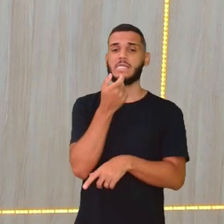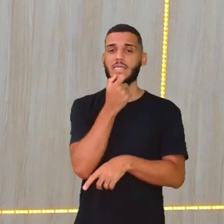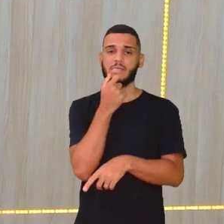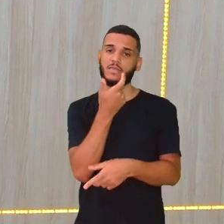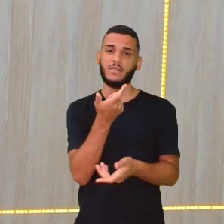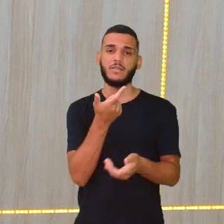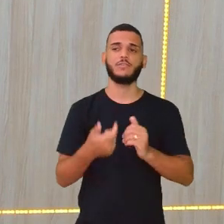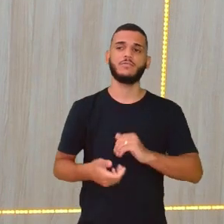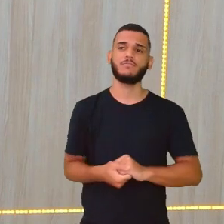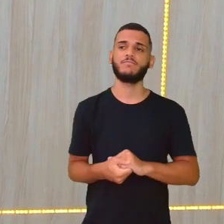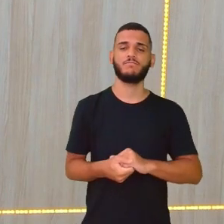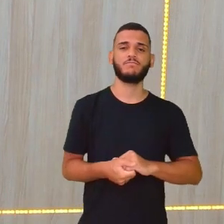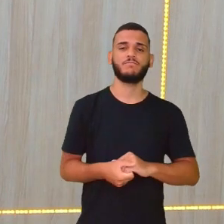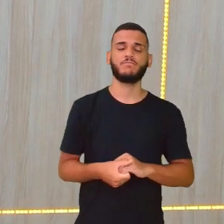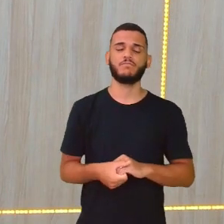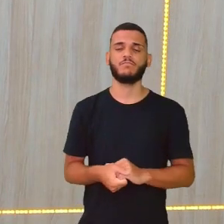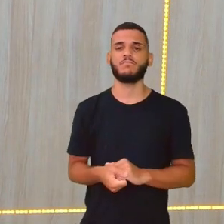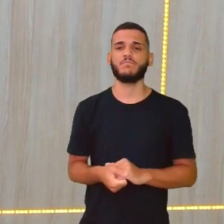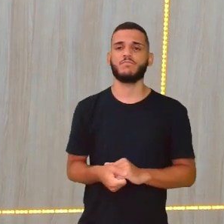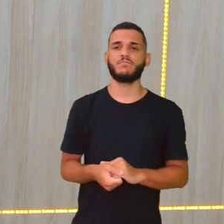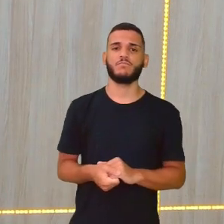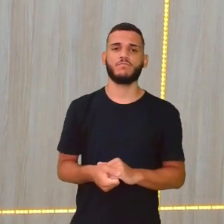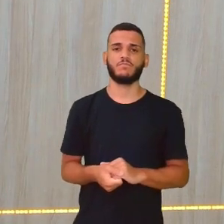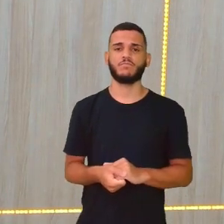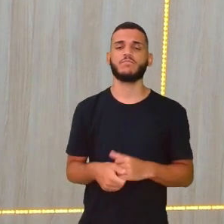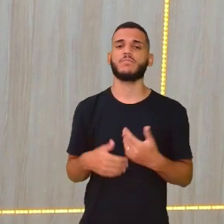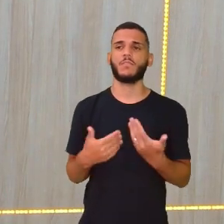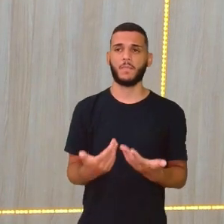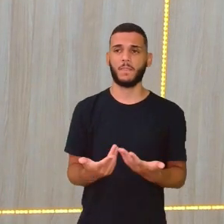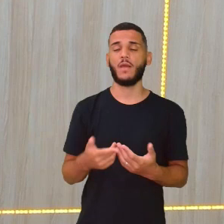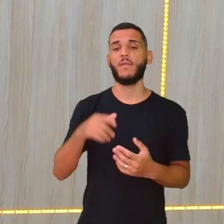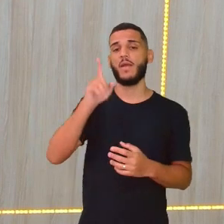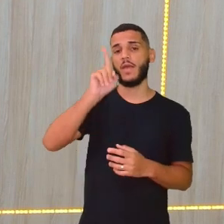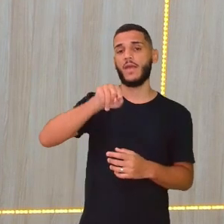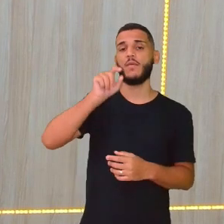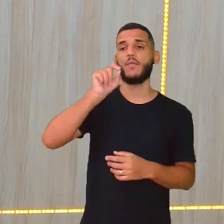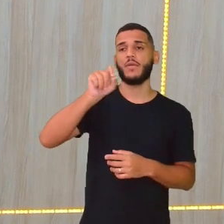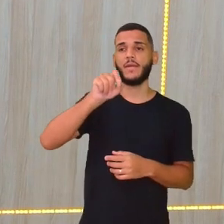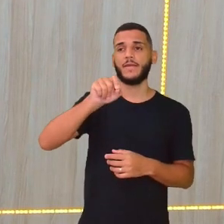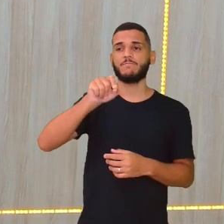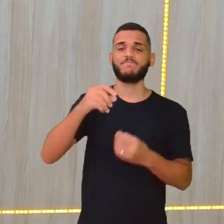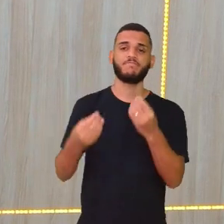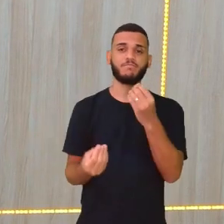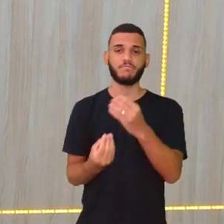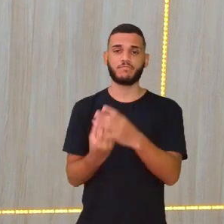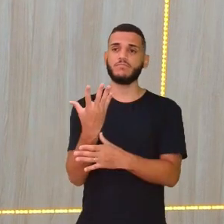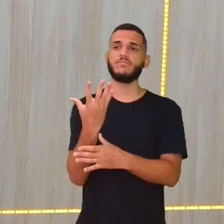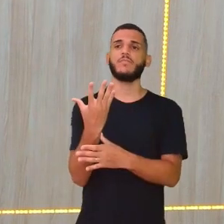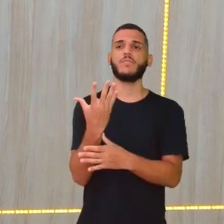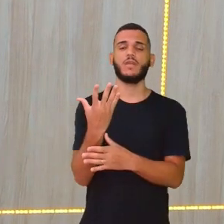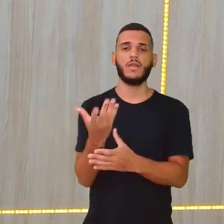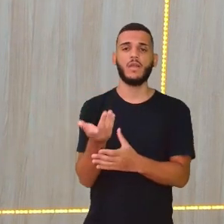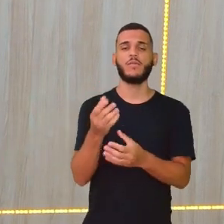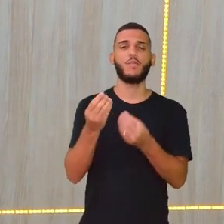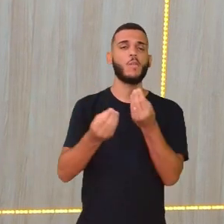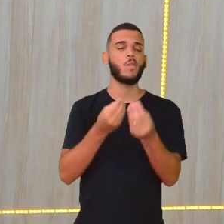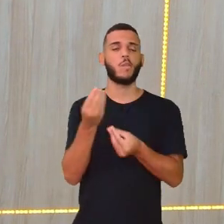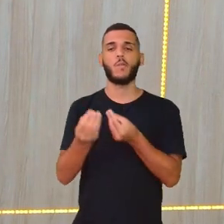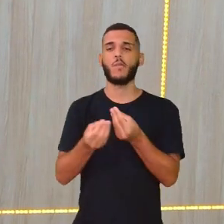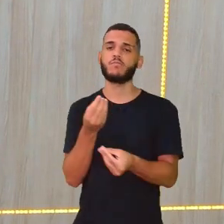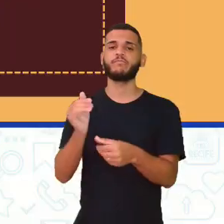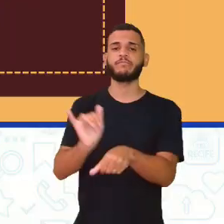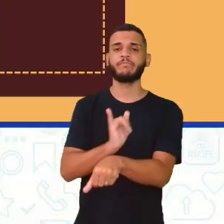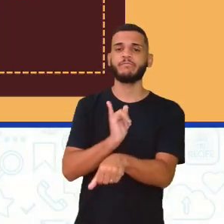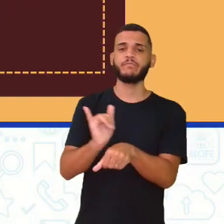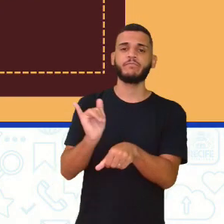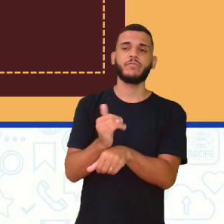com C e K, né, em alguns momentos. Então, o cricket, ele tem origem aí, né, em uma forma rudimentar,